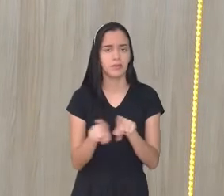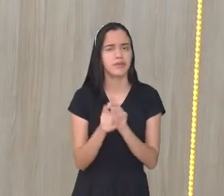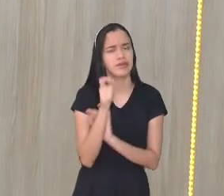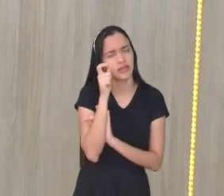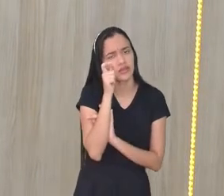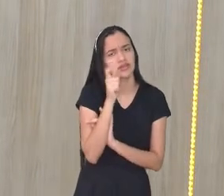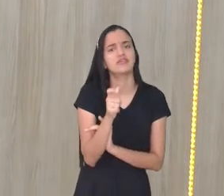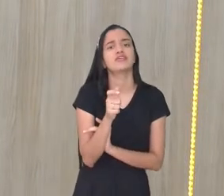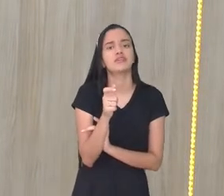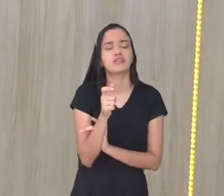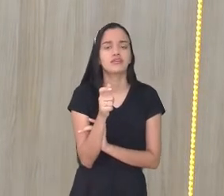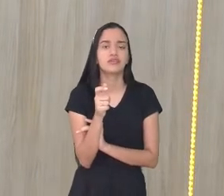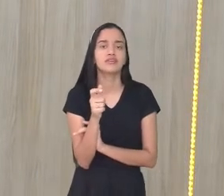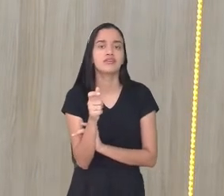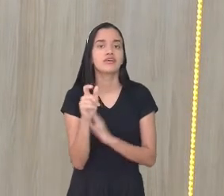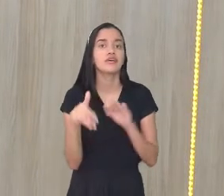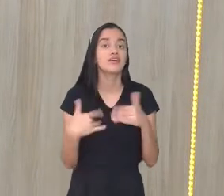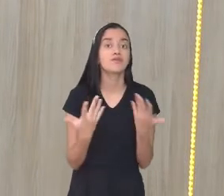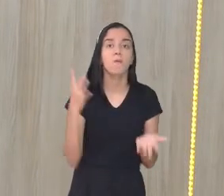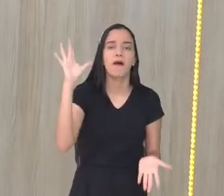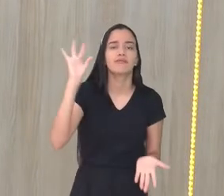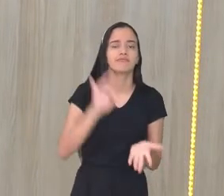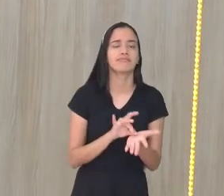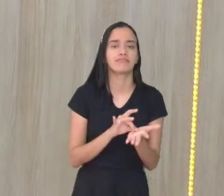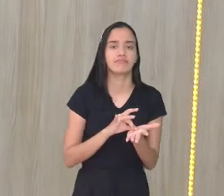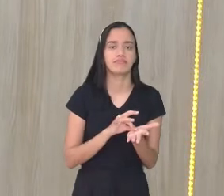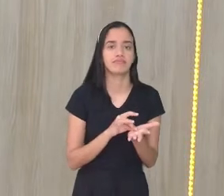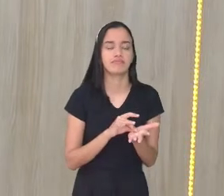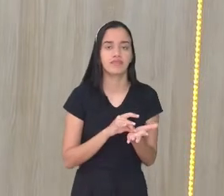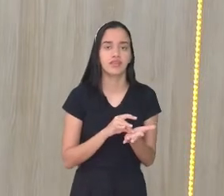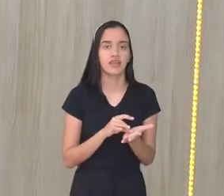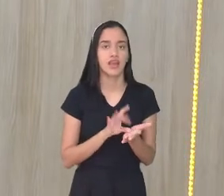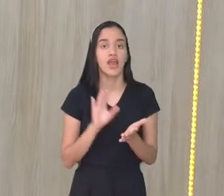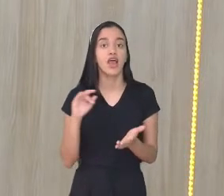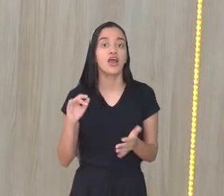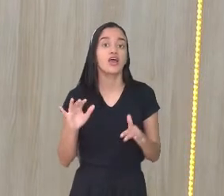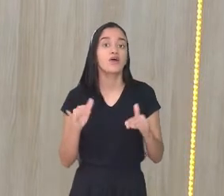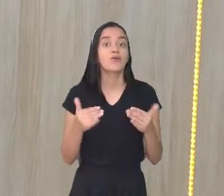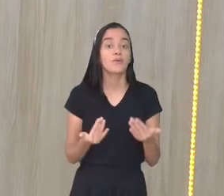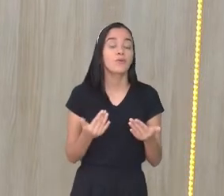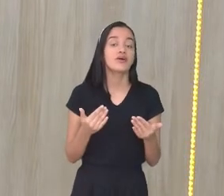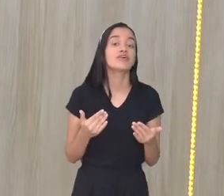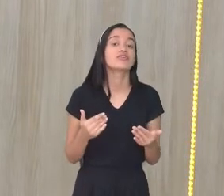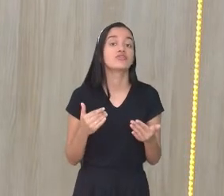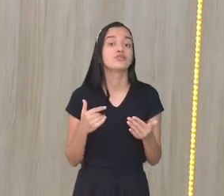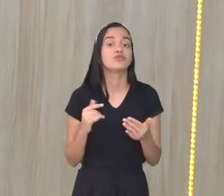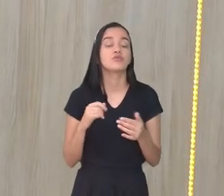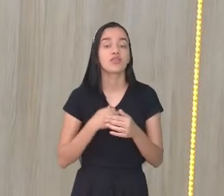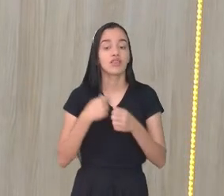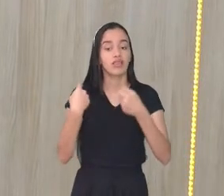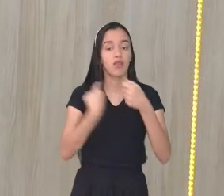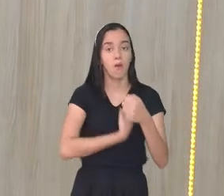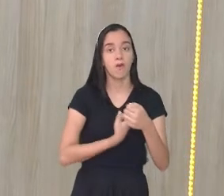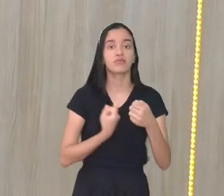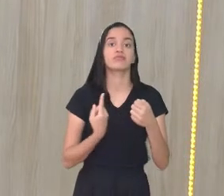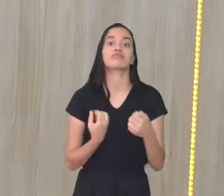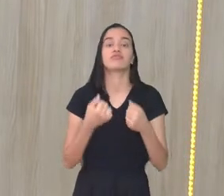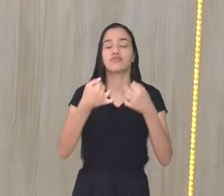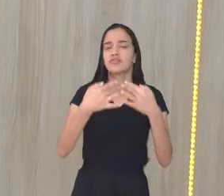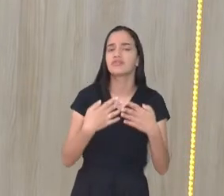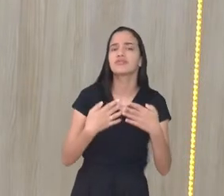interessante, que tal afirmar, não é? Então, quando fazemos isso, afirmamos algo de